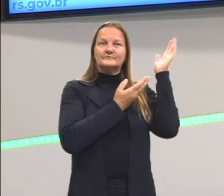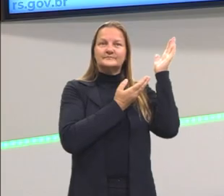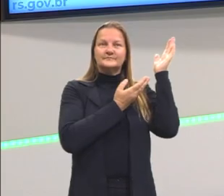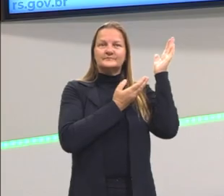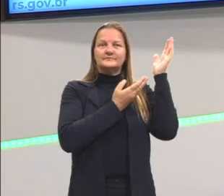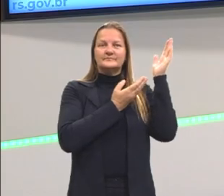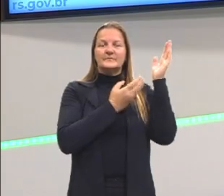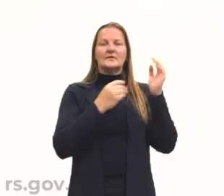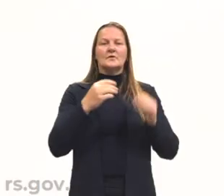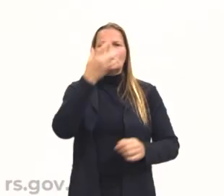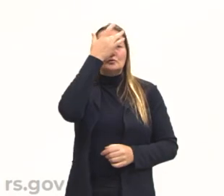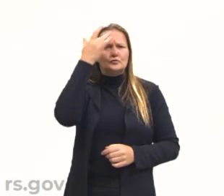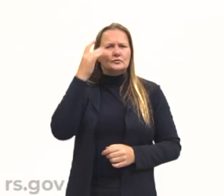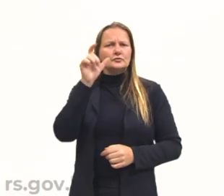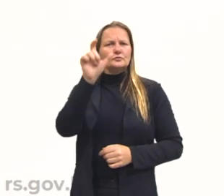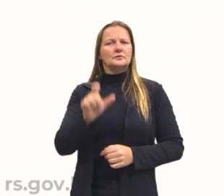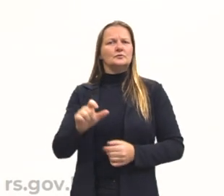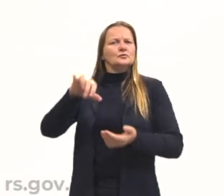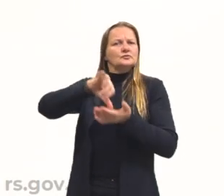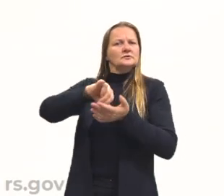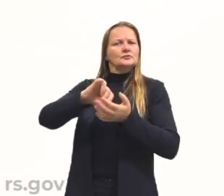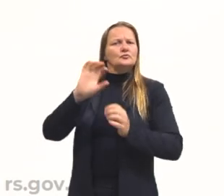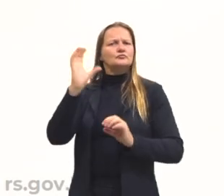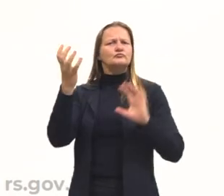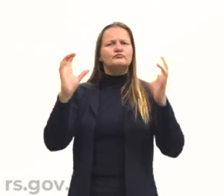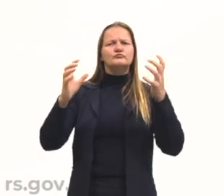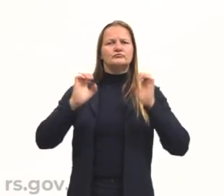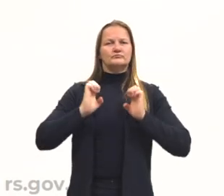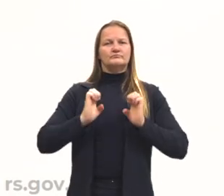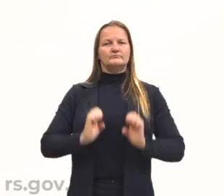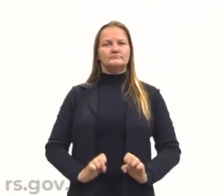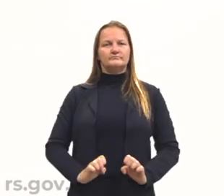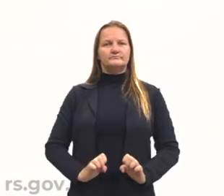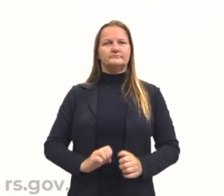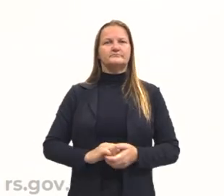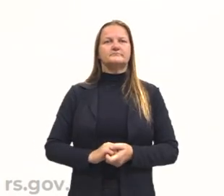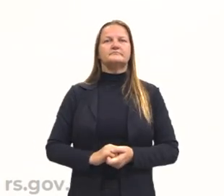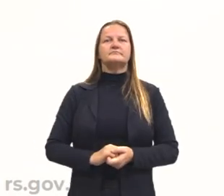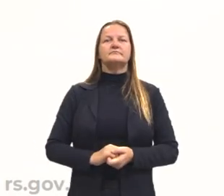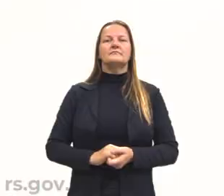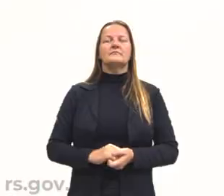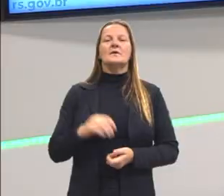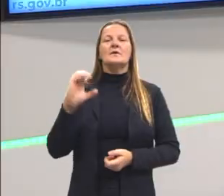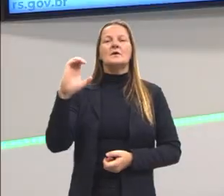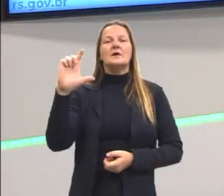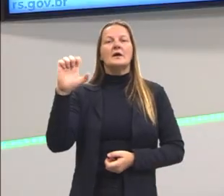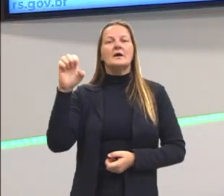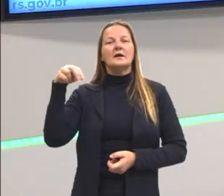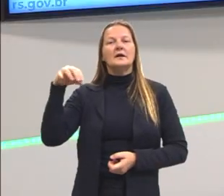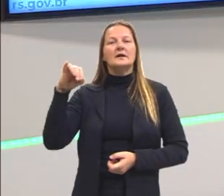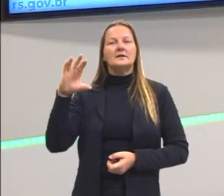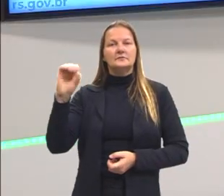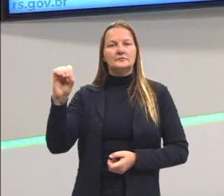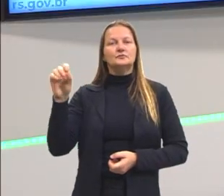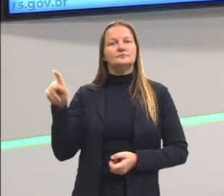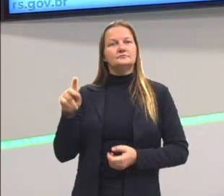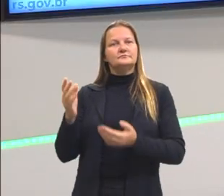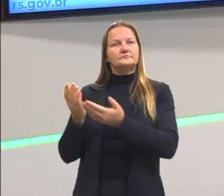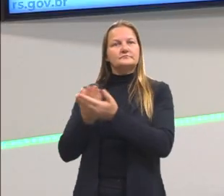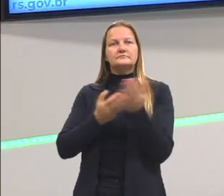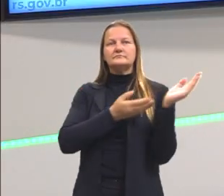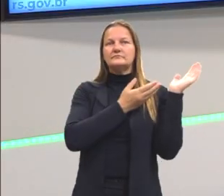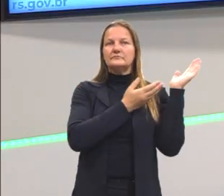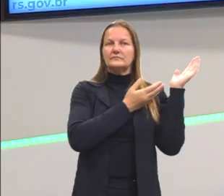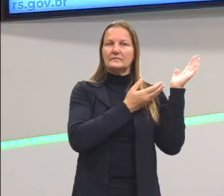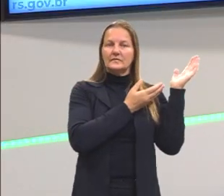sobre o ser humano no centro das decisões éticas. Eu sou o professor Clênio, estou aqui nos estúdios